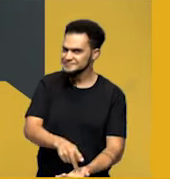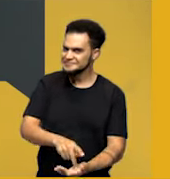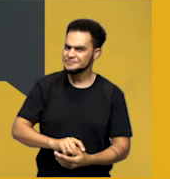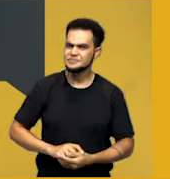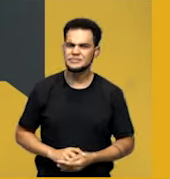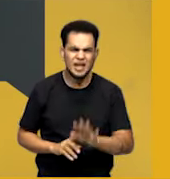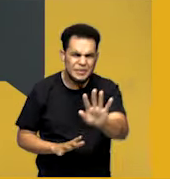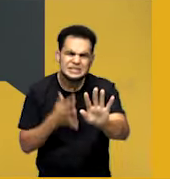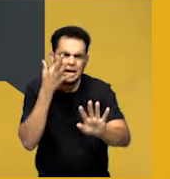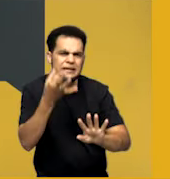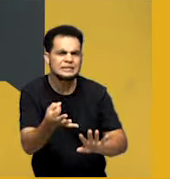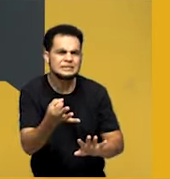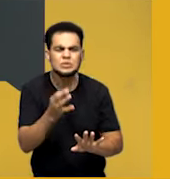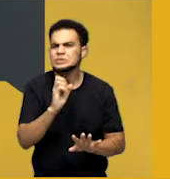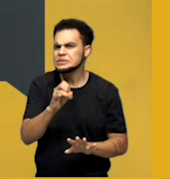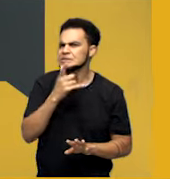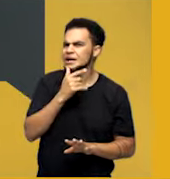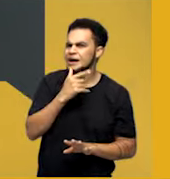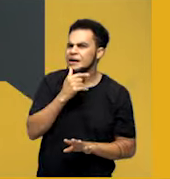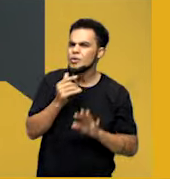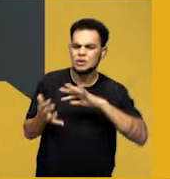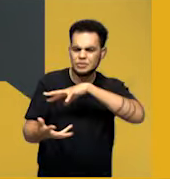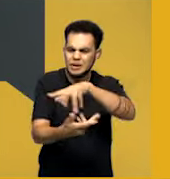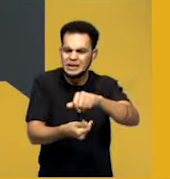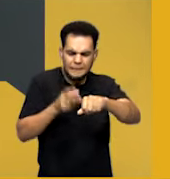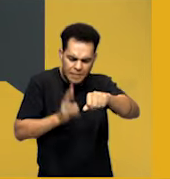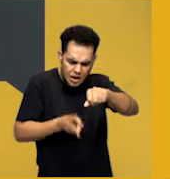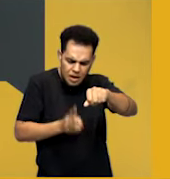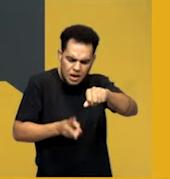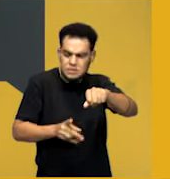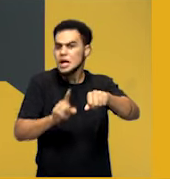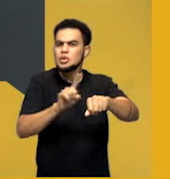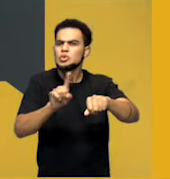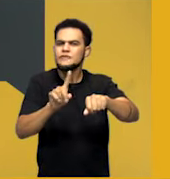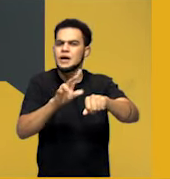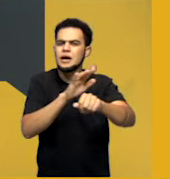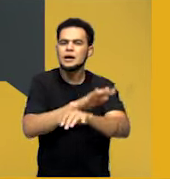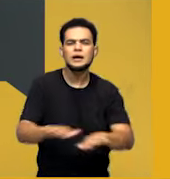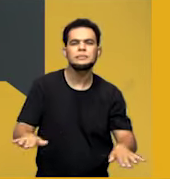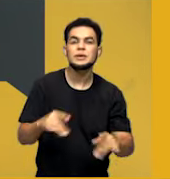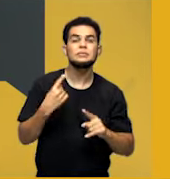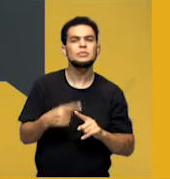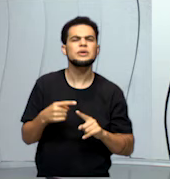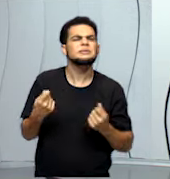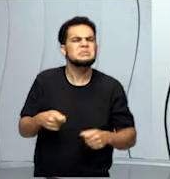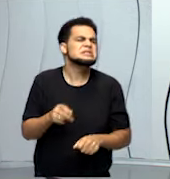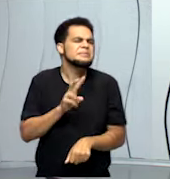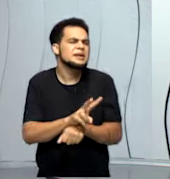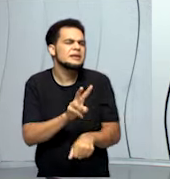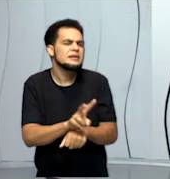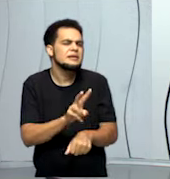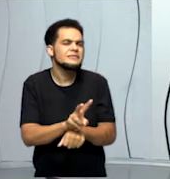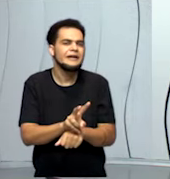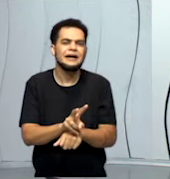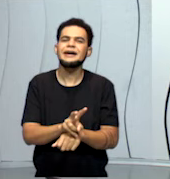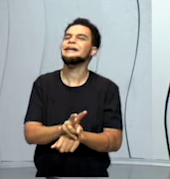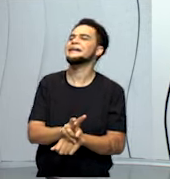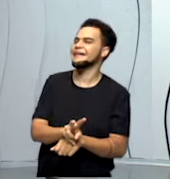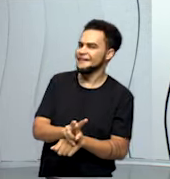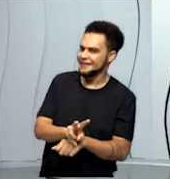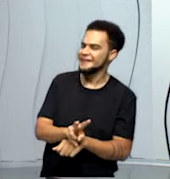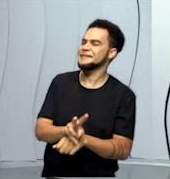espera aí, se a água do planeta é a mesma e não vai acabar, por que nós precisamos preservar? Então essa é uma pergunta